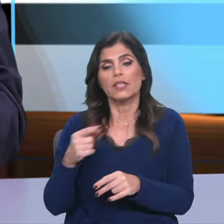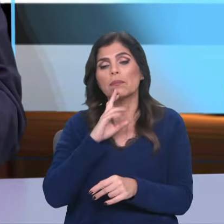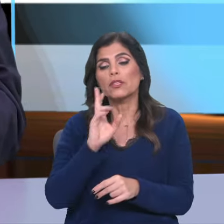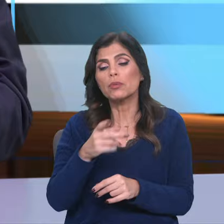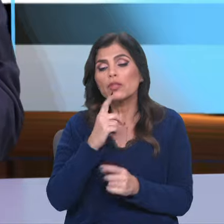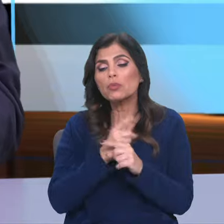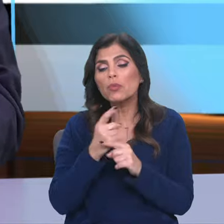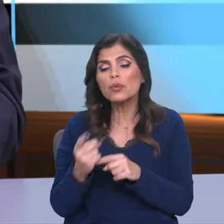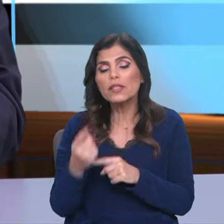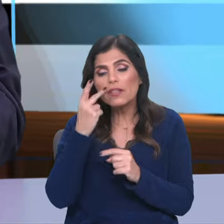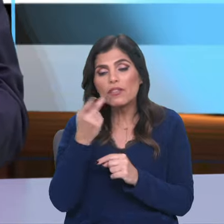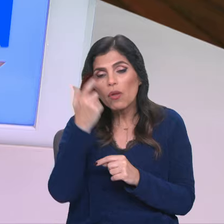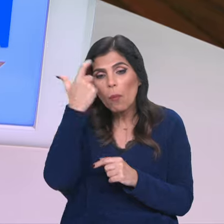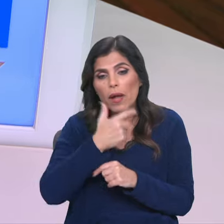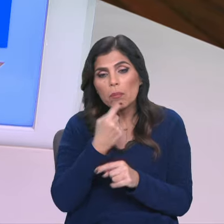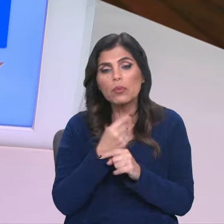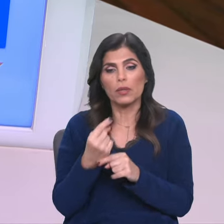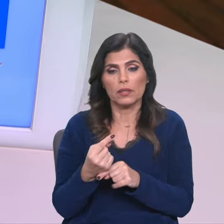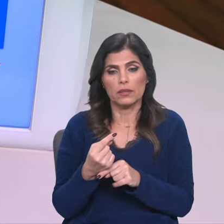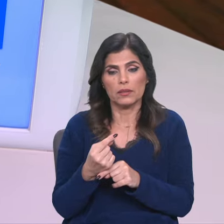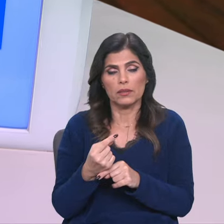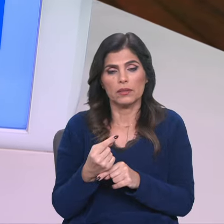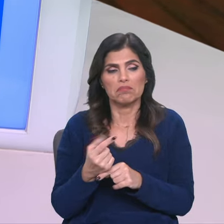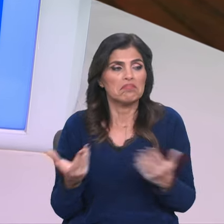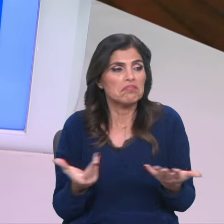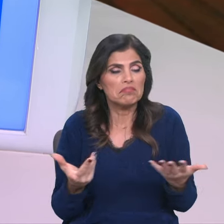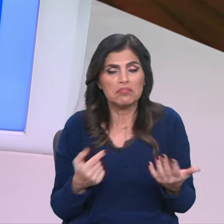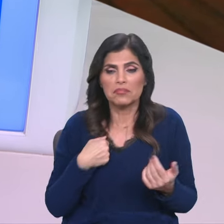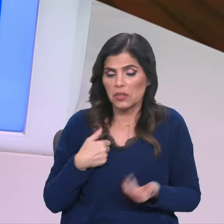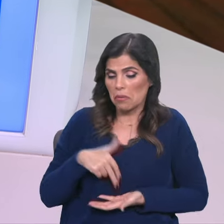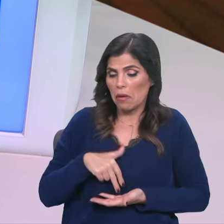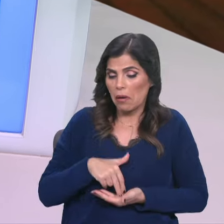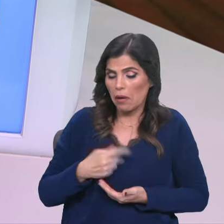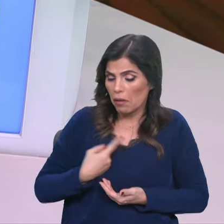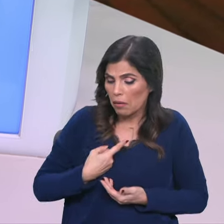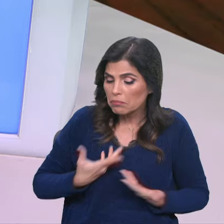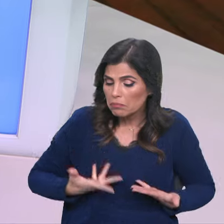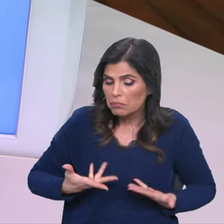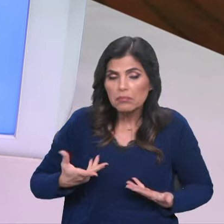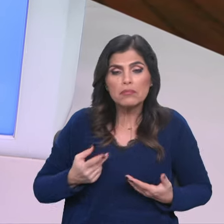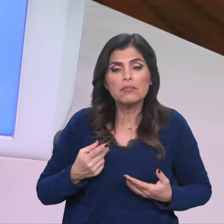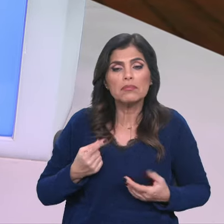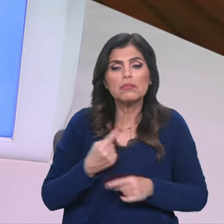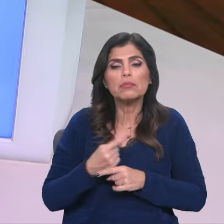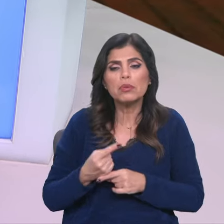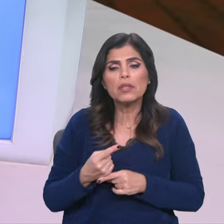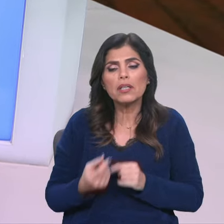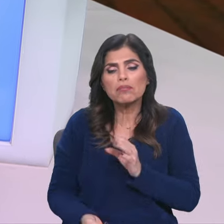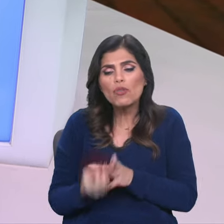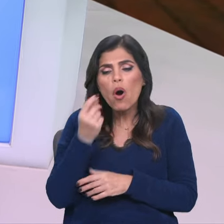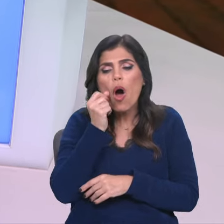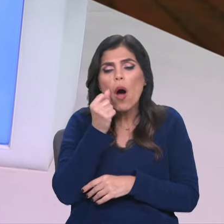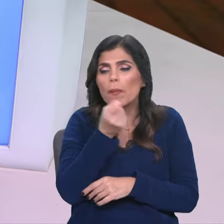da vida humana. O sentido, o que é que eu estou aqui a fazer? Porquê é que existe a humanidade?